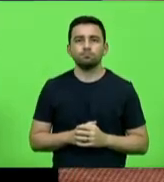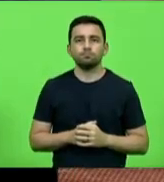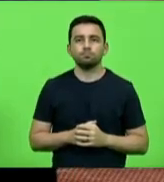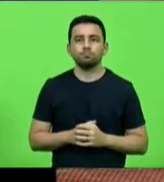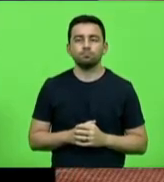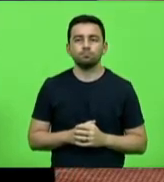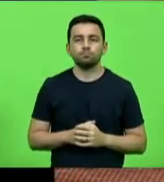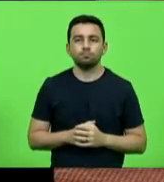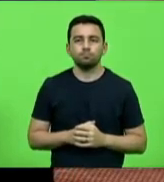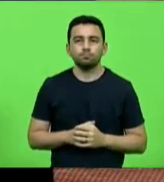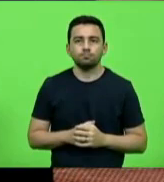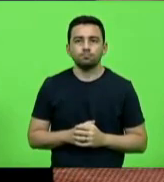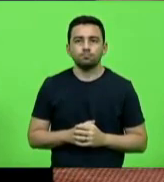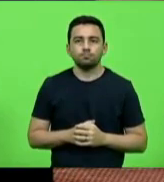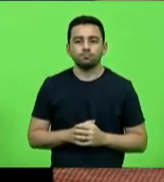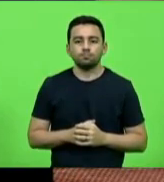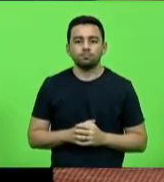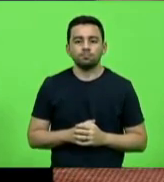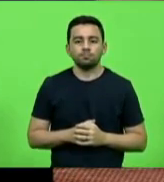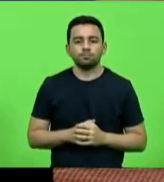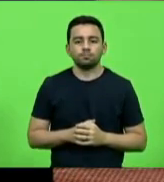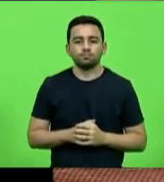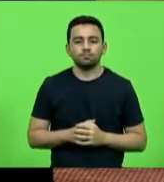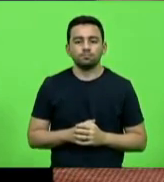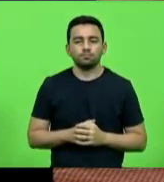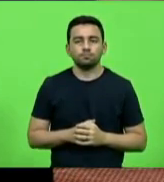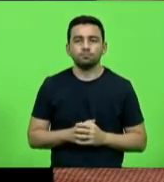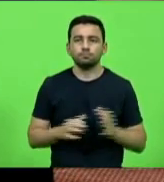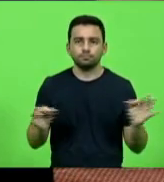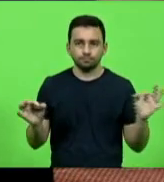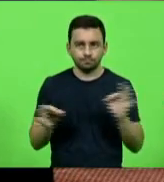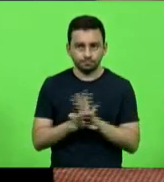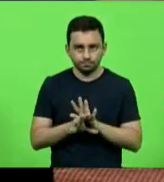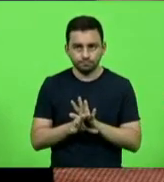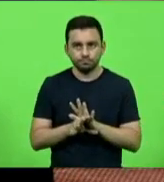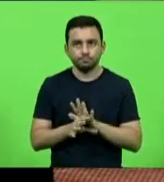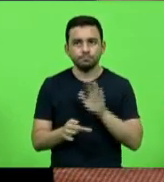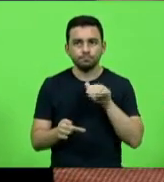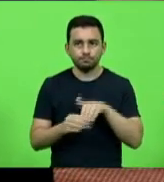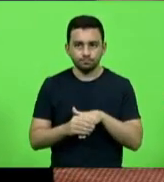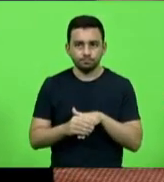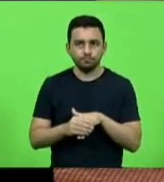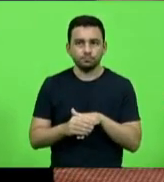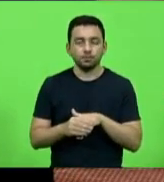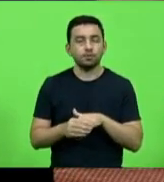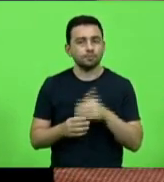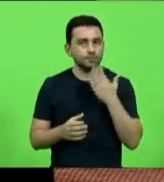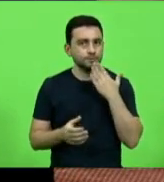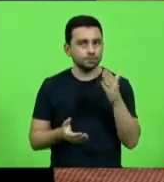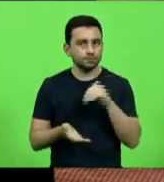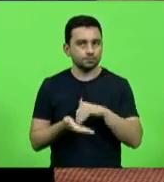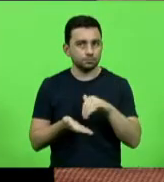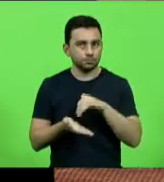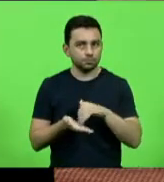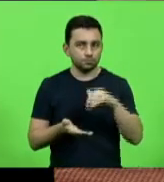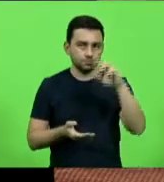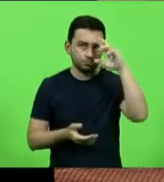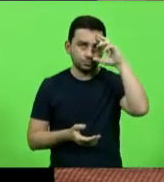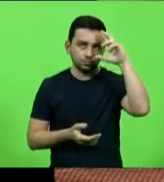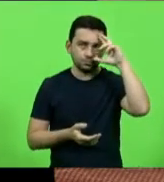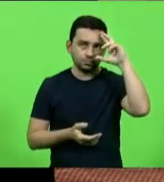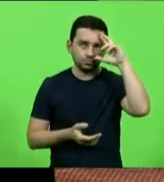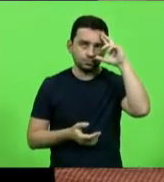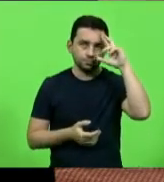vota sim, senhor presidente. Concluída a votação, peço ao senhor secretário e deputado Ricardo Alba